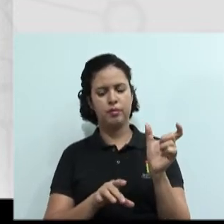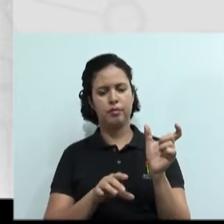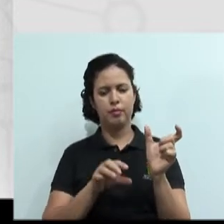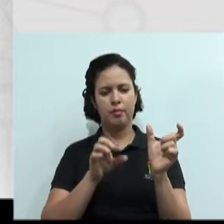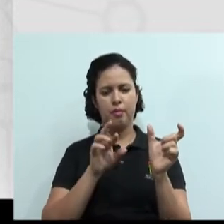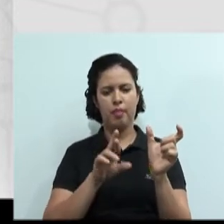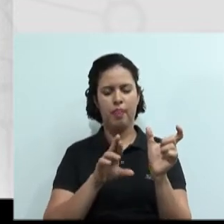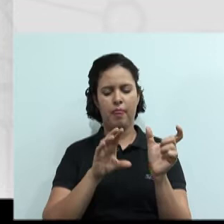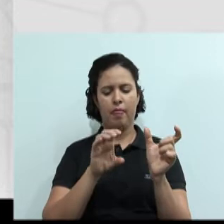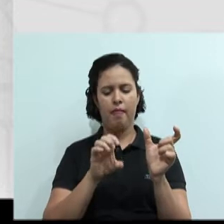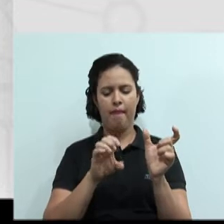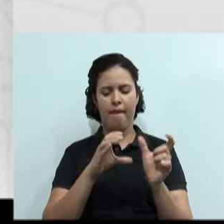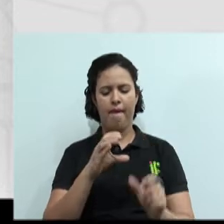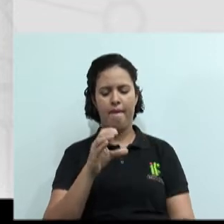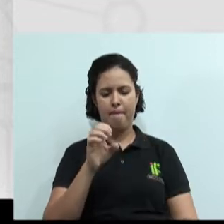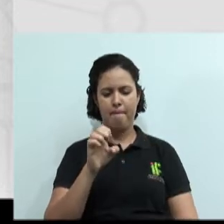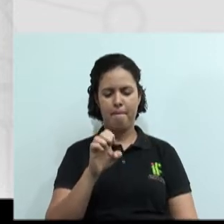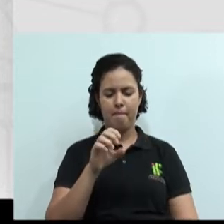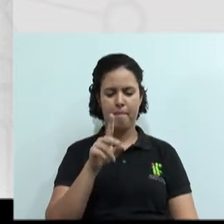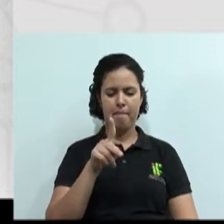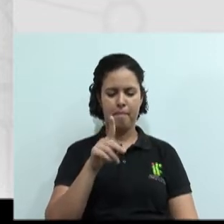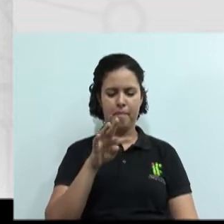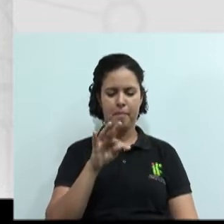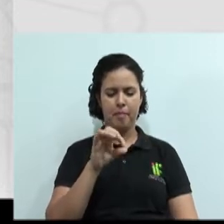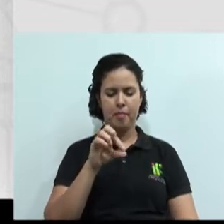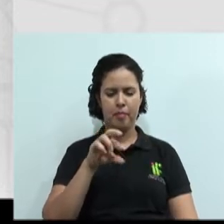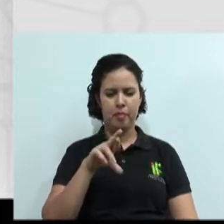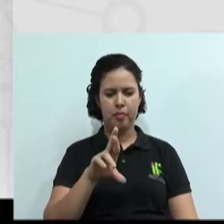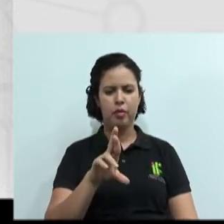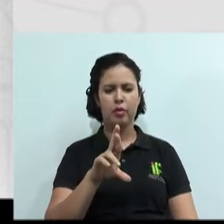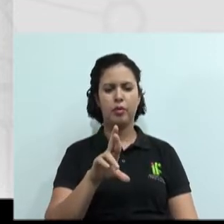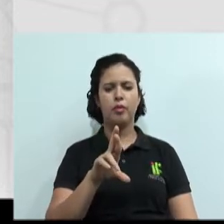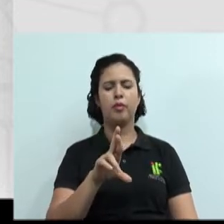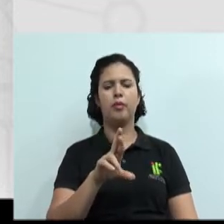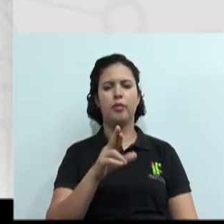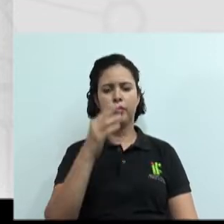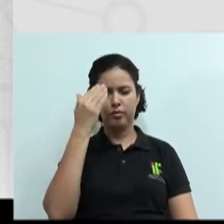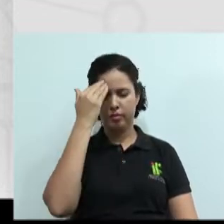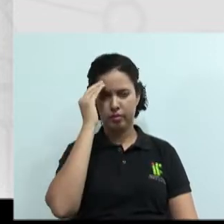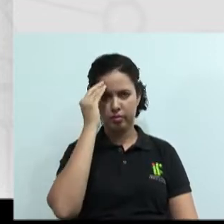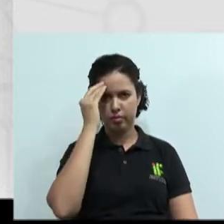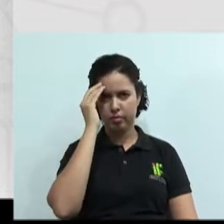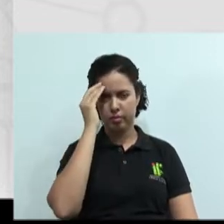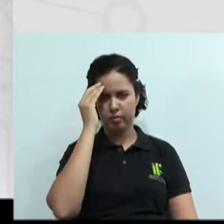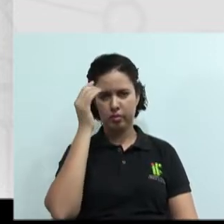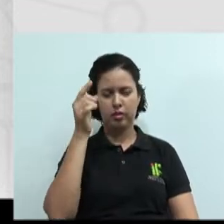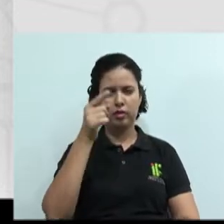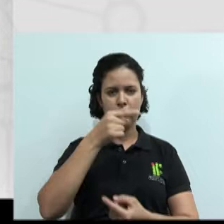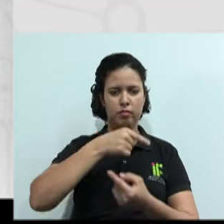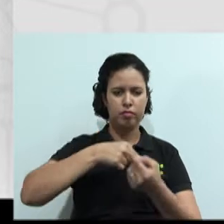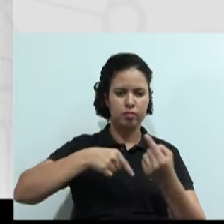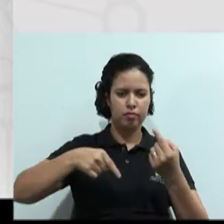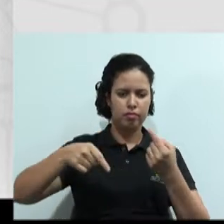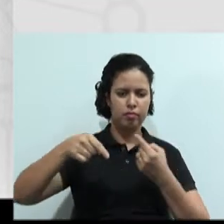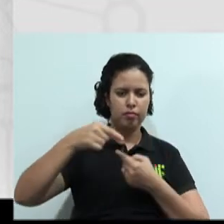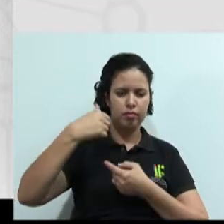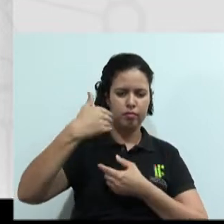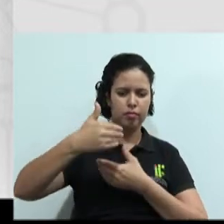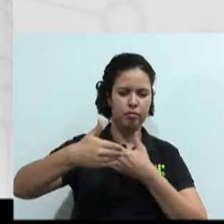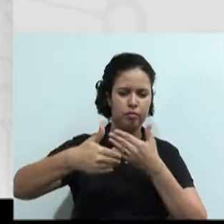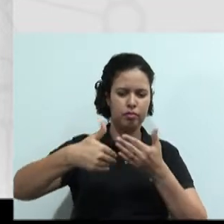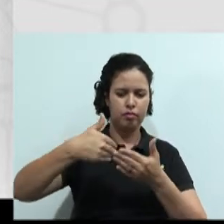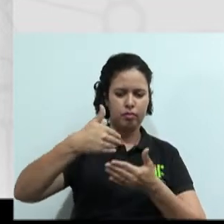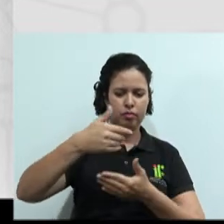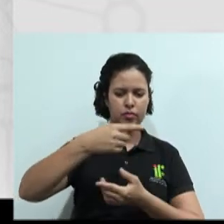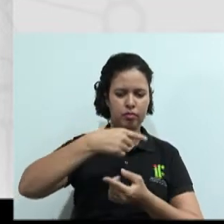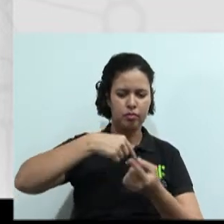entender conforme aquilo que você passou. Vai decodificar aquela mensagem. E nesse processo de comunicação, pode acontecer alguns